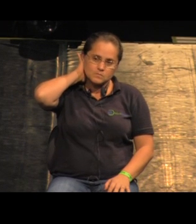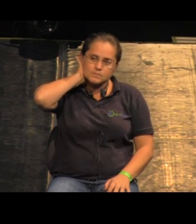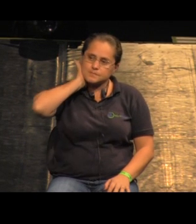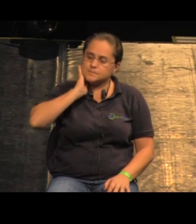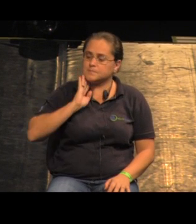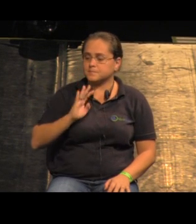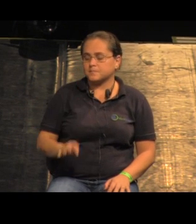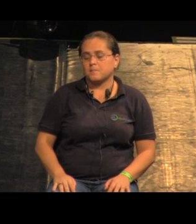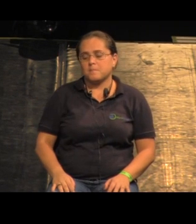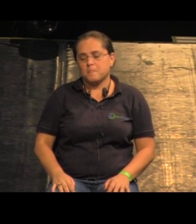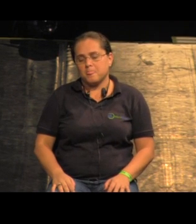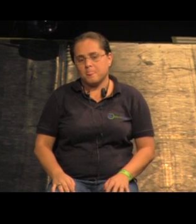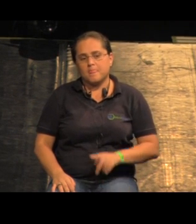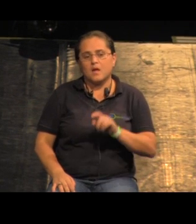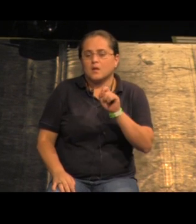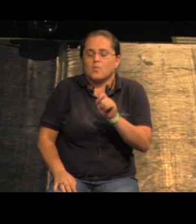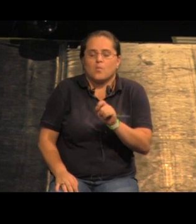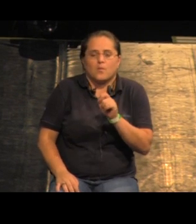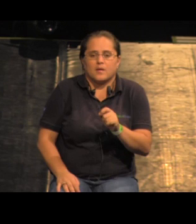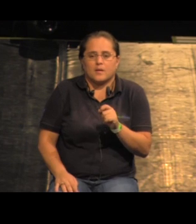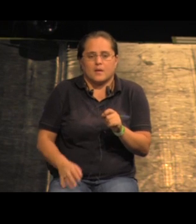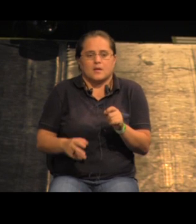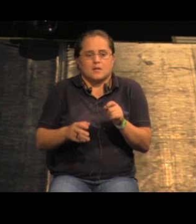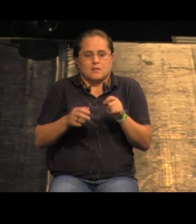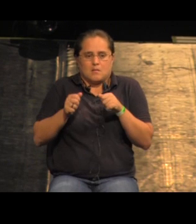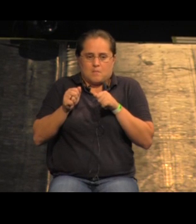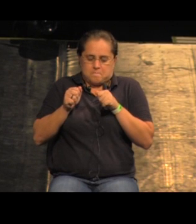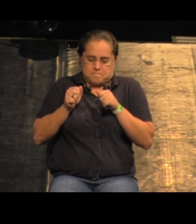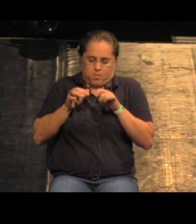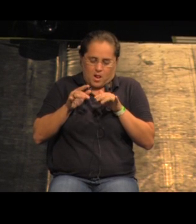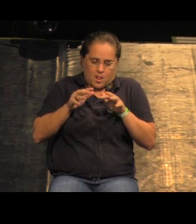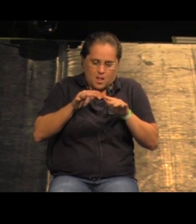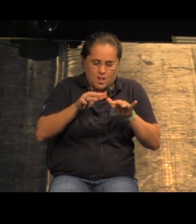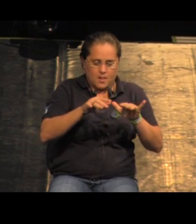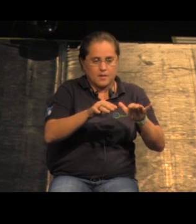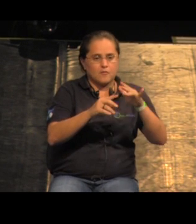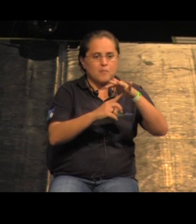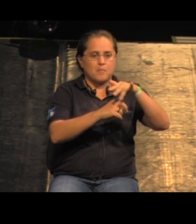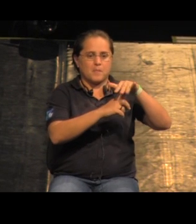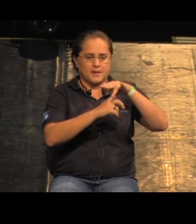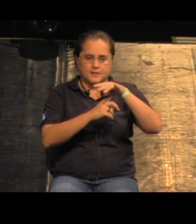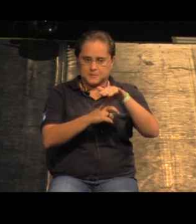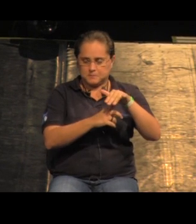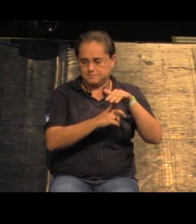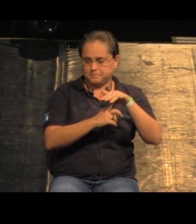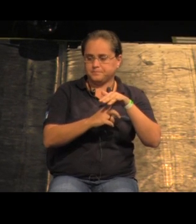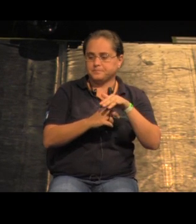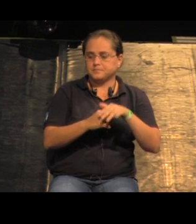E, adicionalmente, aqui está ameaçando e invadindo o parque, que é patrimônio mundial. Então,